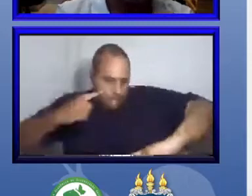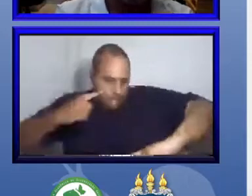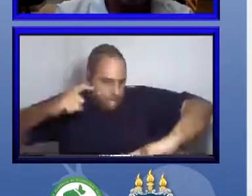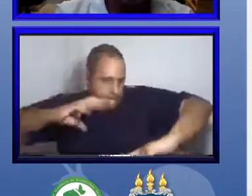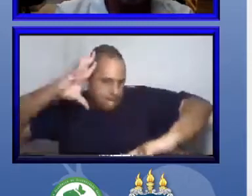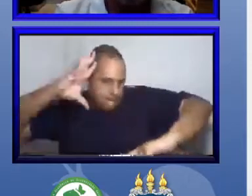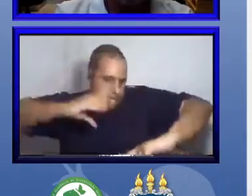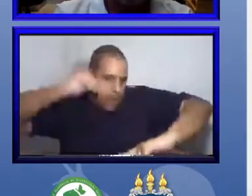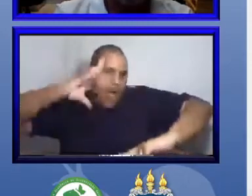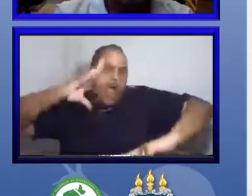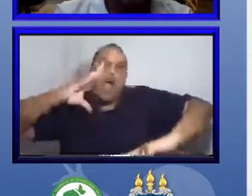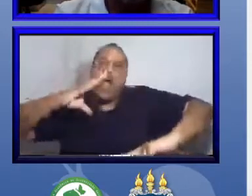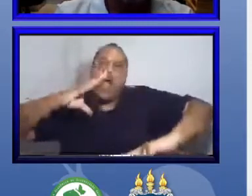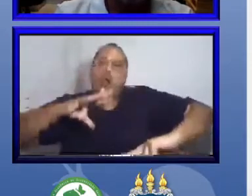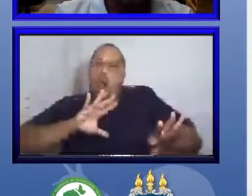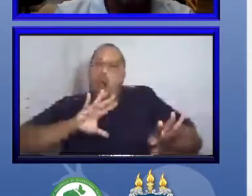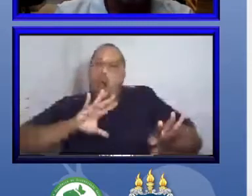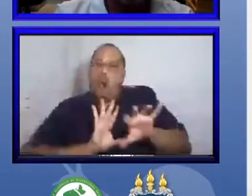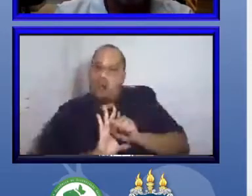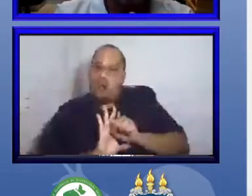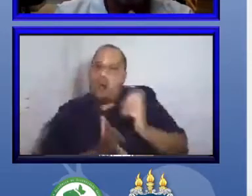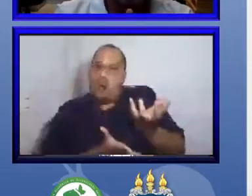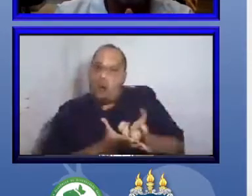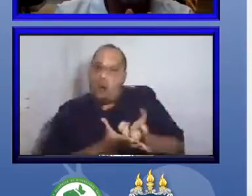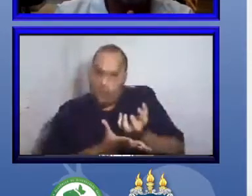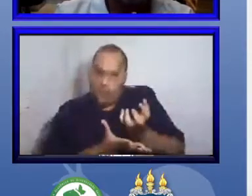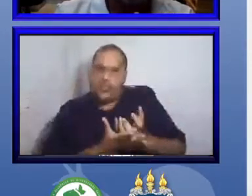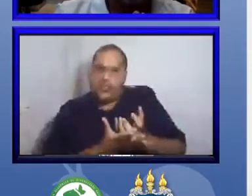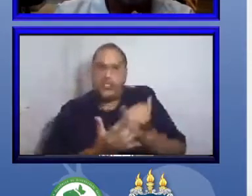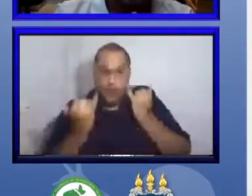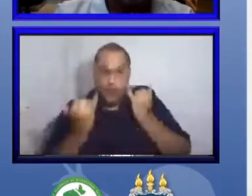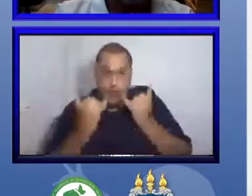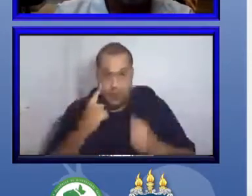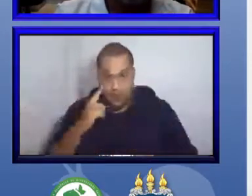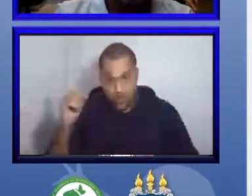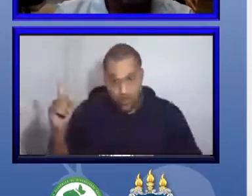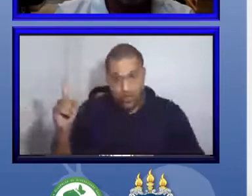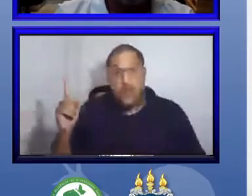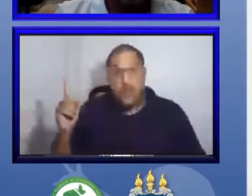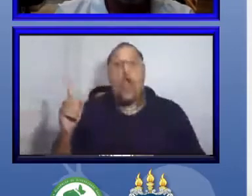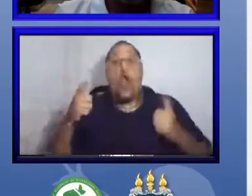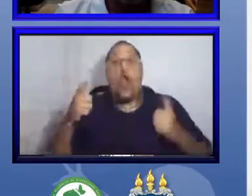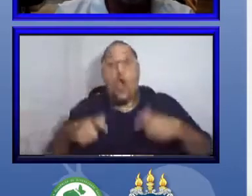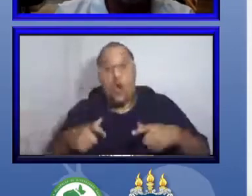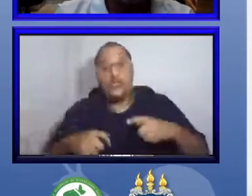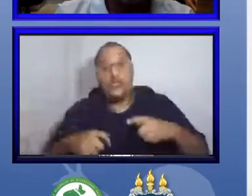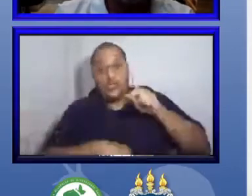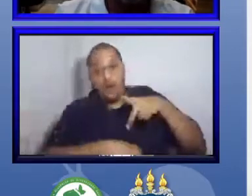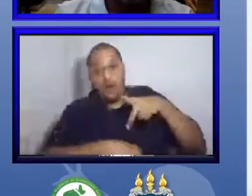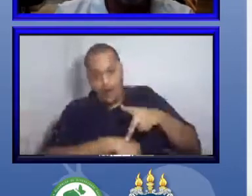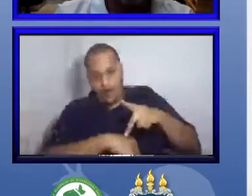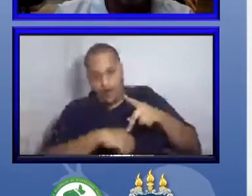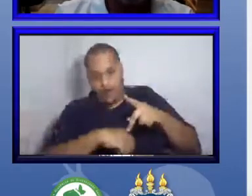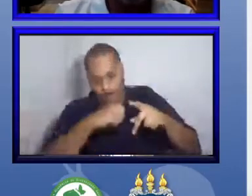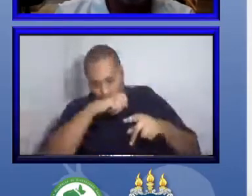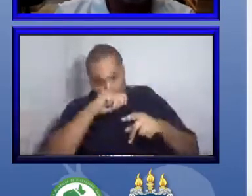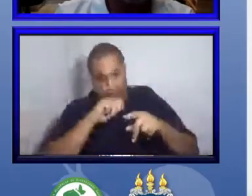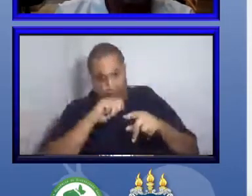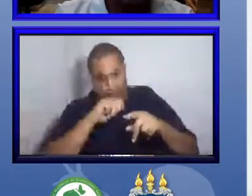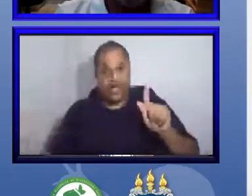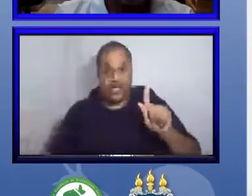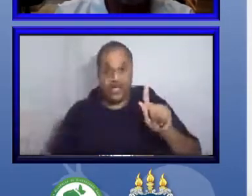gente vê que o holótipo foi coletado na Guiana, no British Guiana, na época,